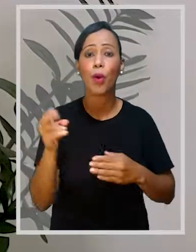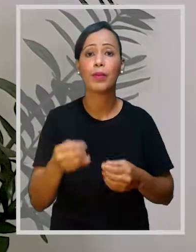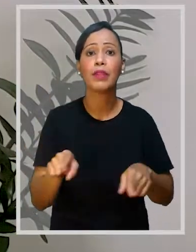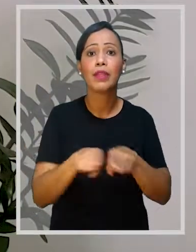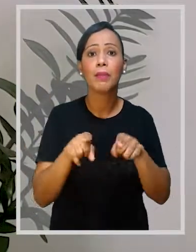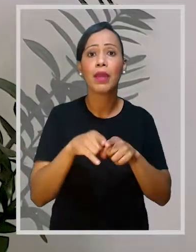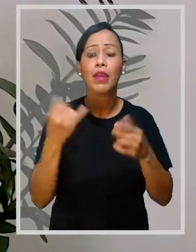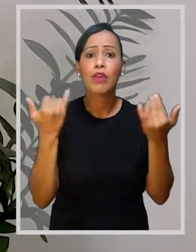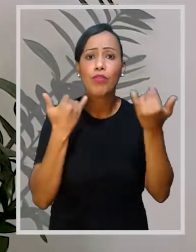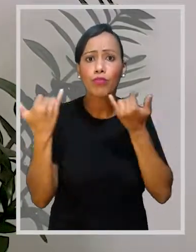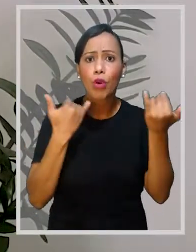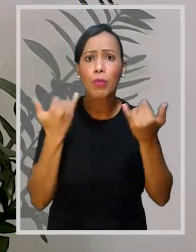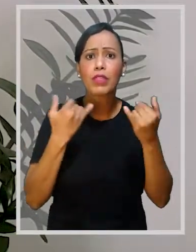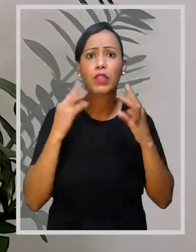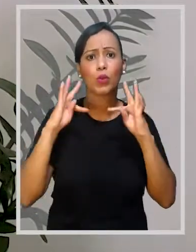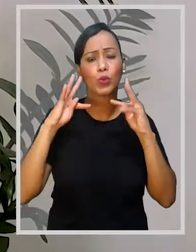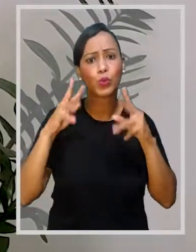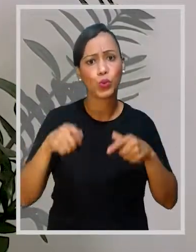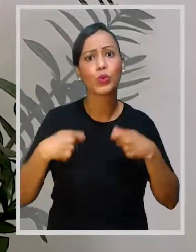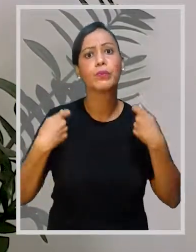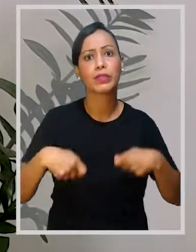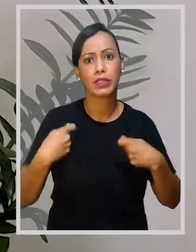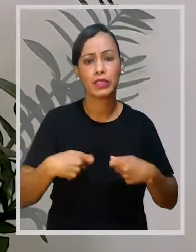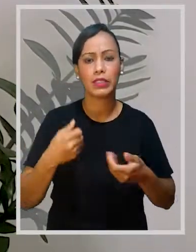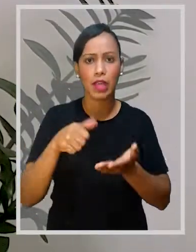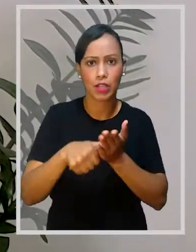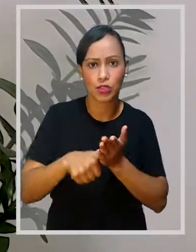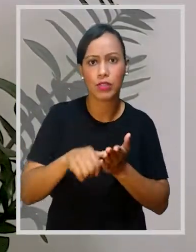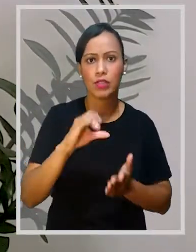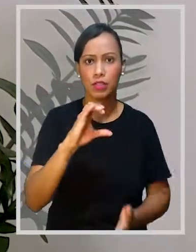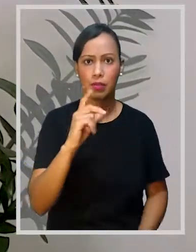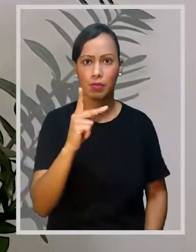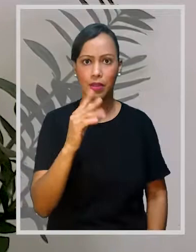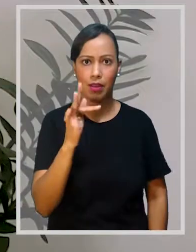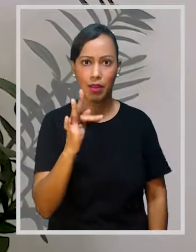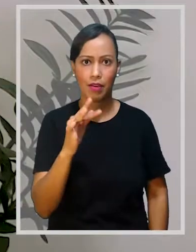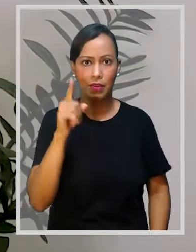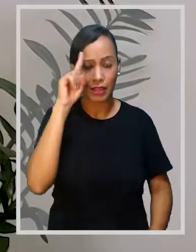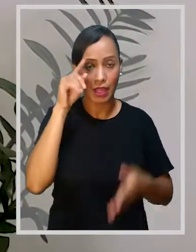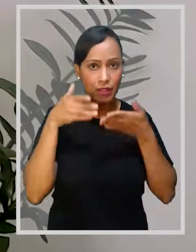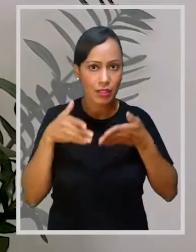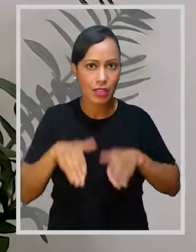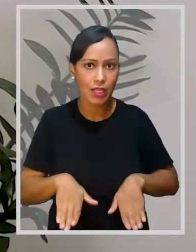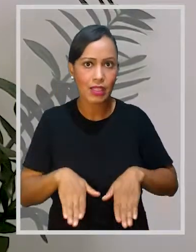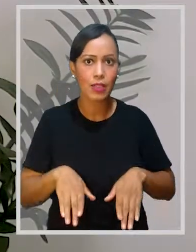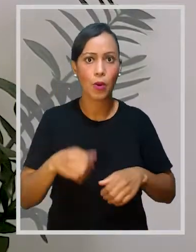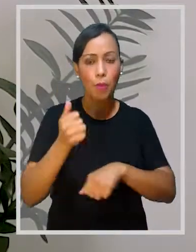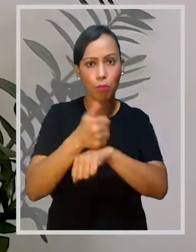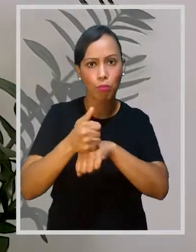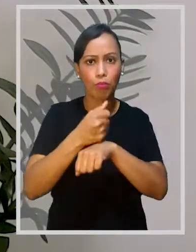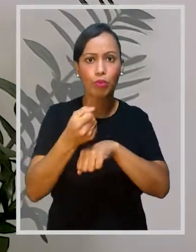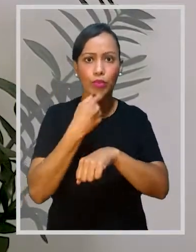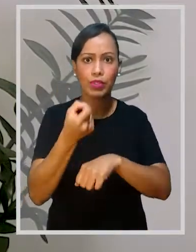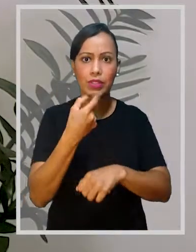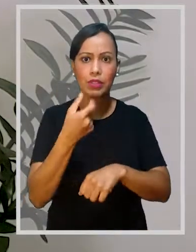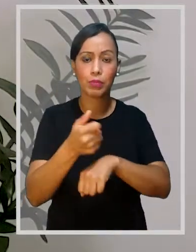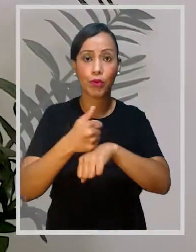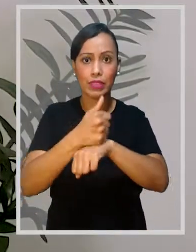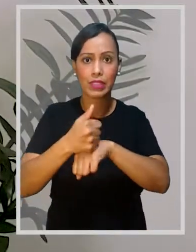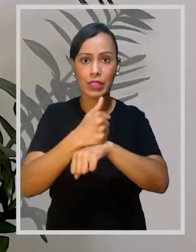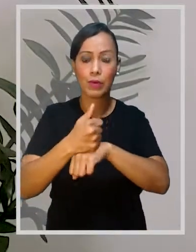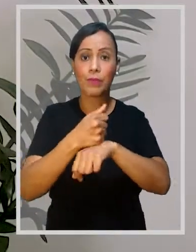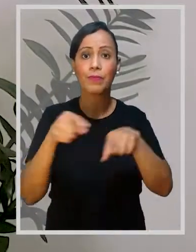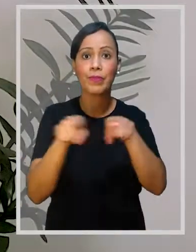e do responsável, se houver Os dados pessoais do paciente e do responsável RG, CPF, data de